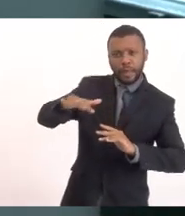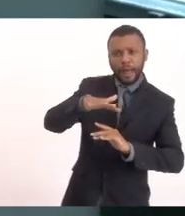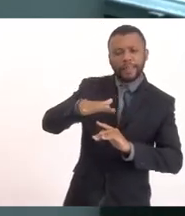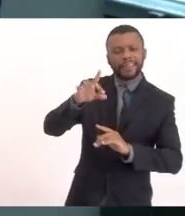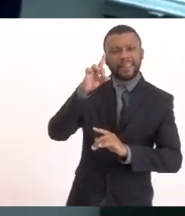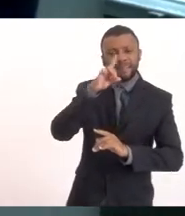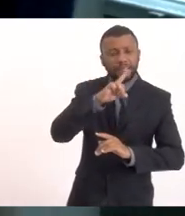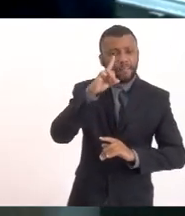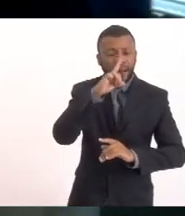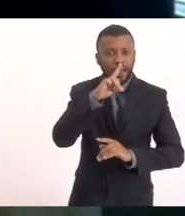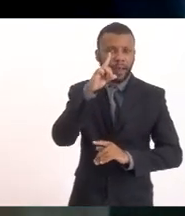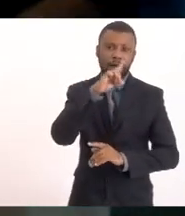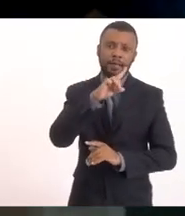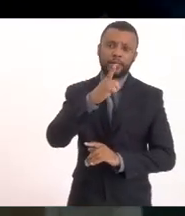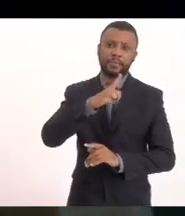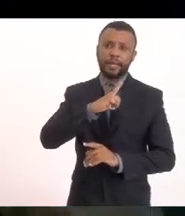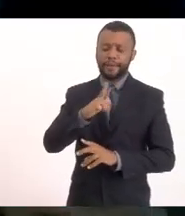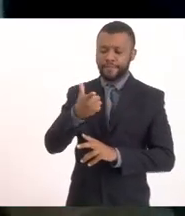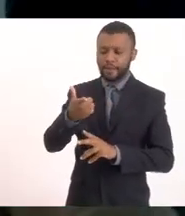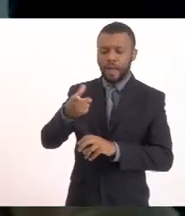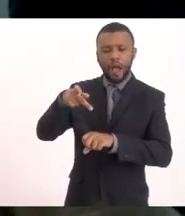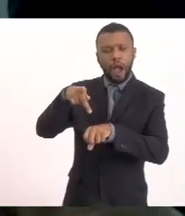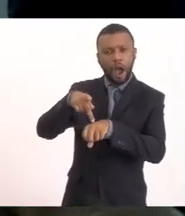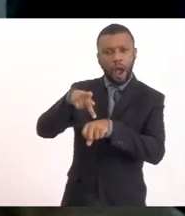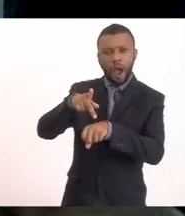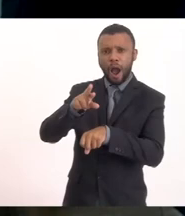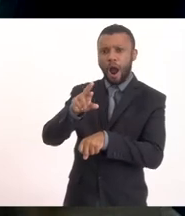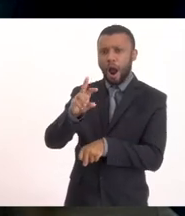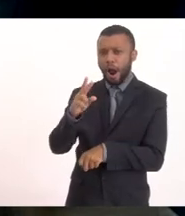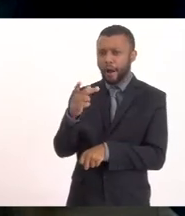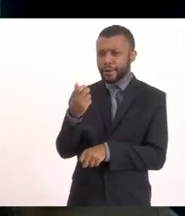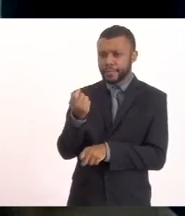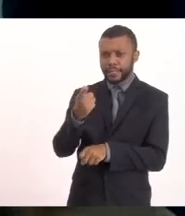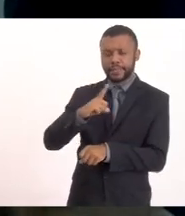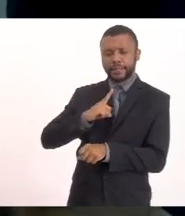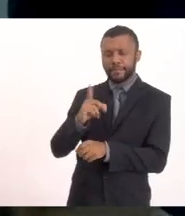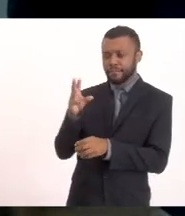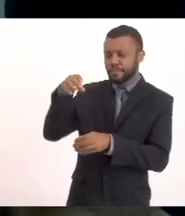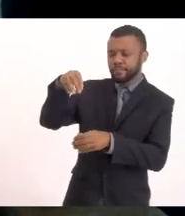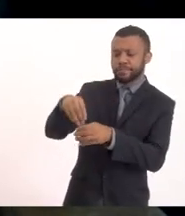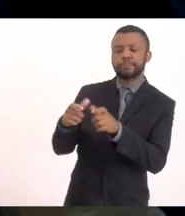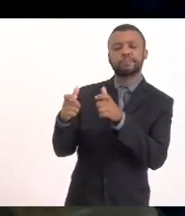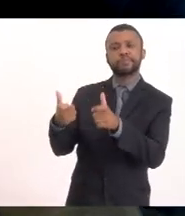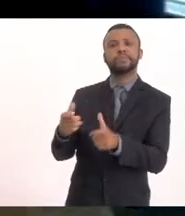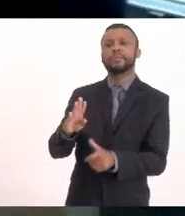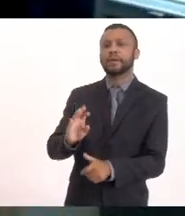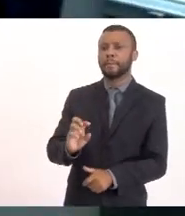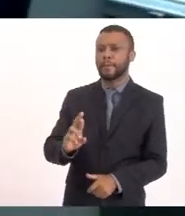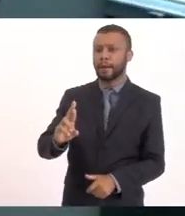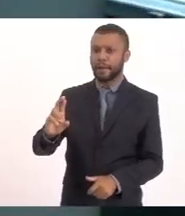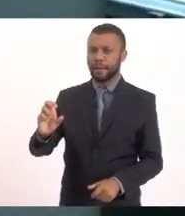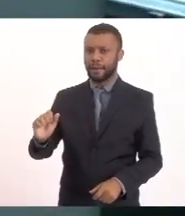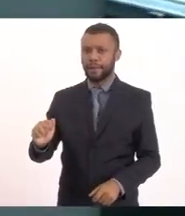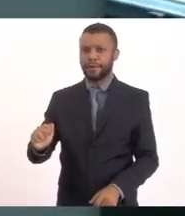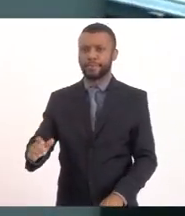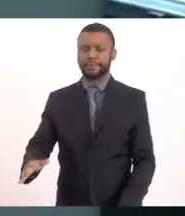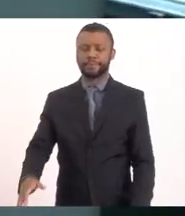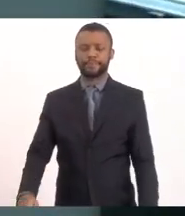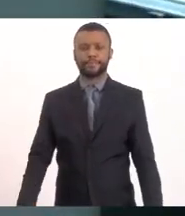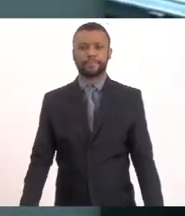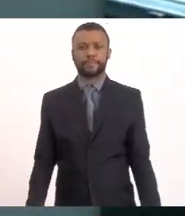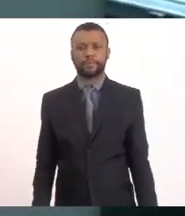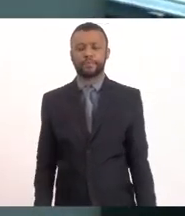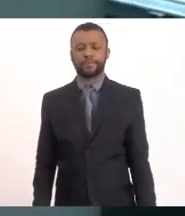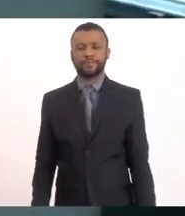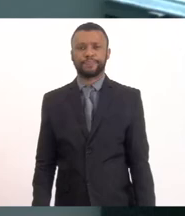depósito de blocos de rocha No fundo da boca da barra E a